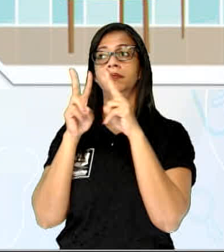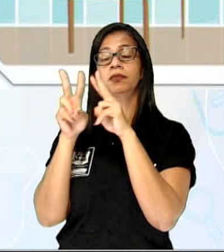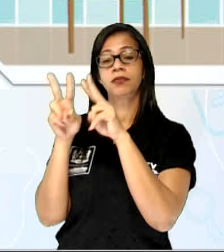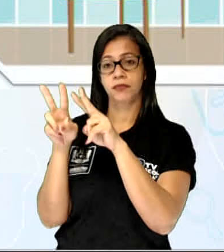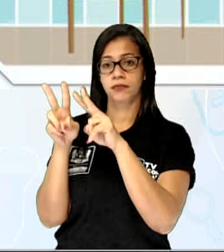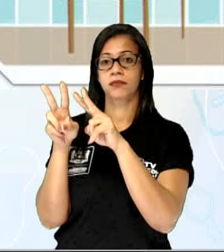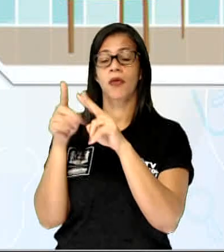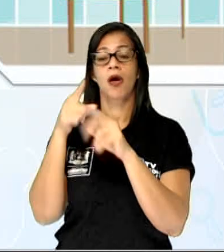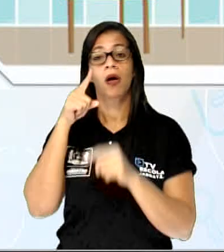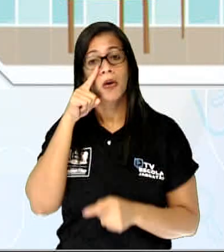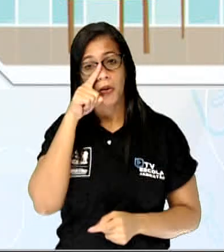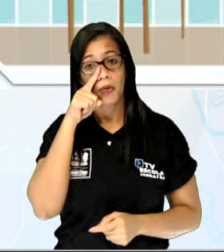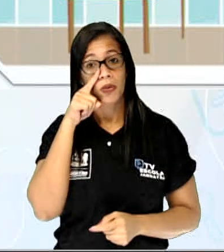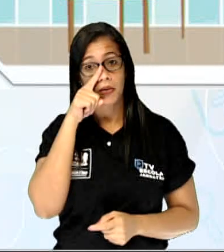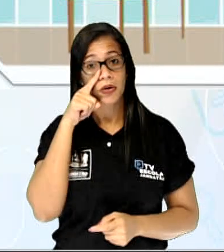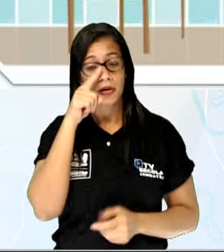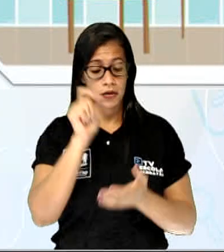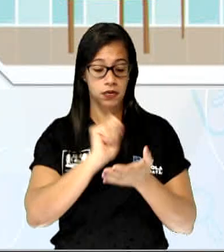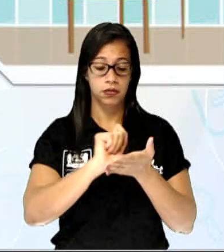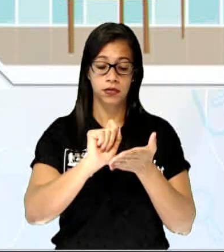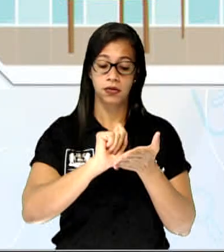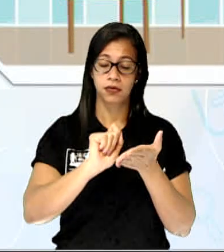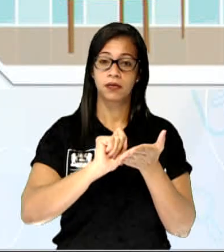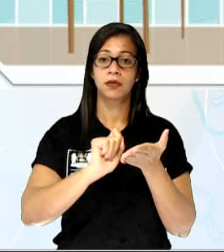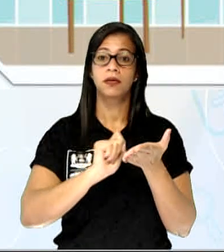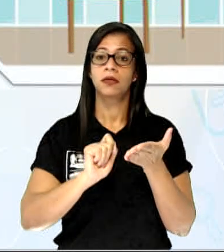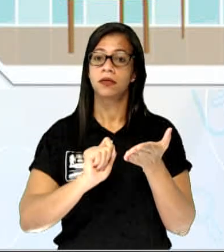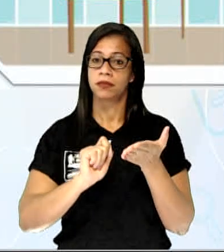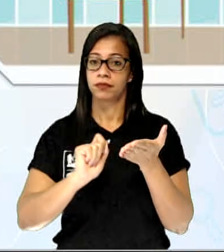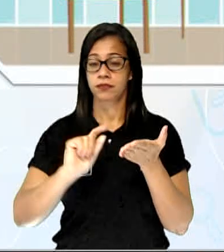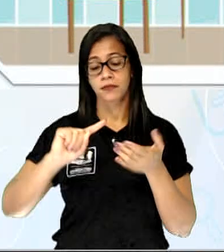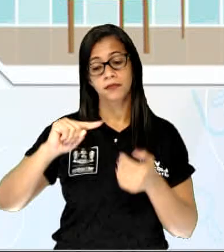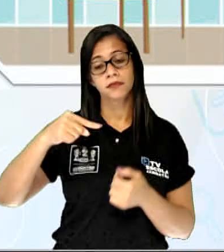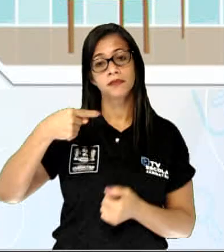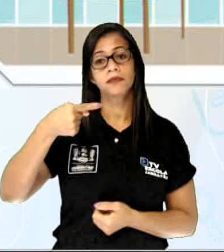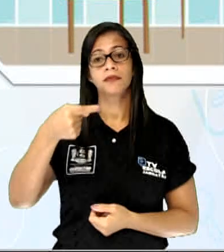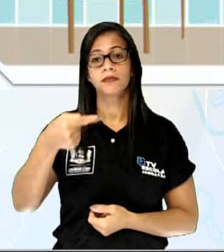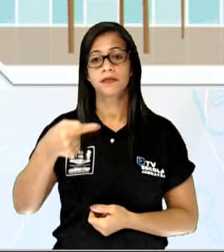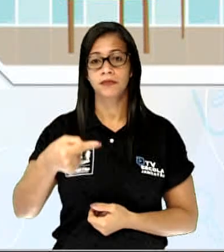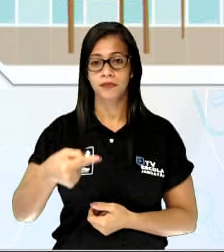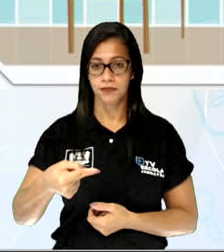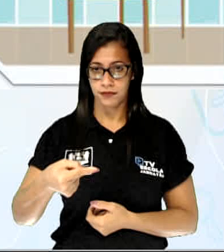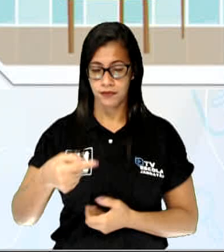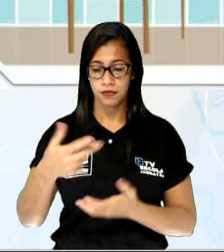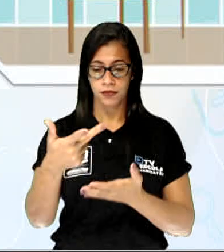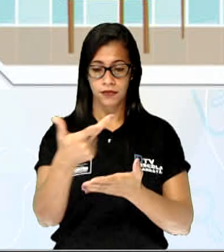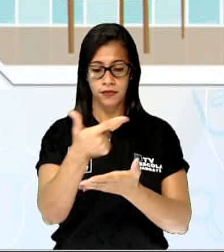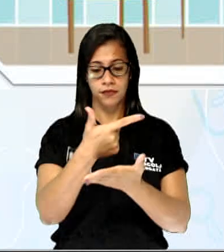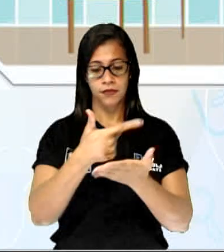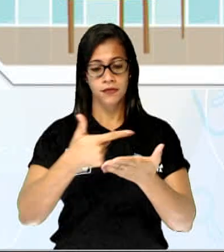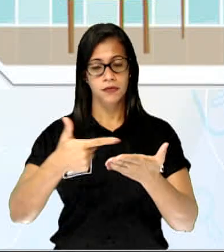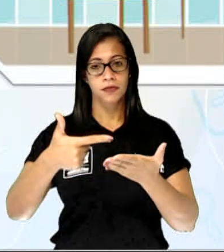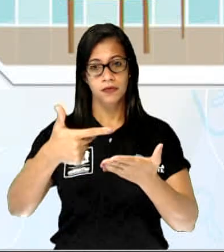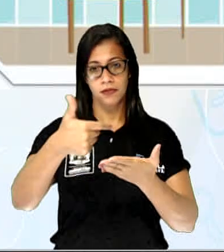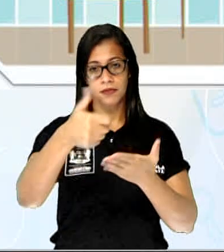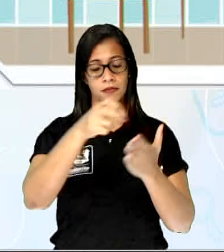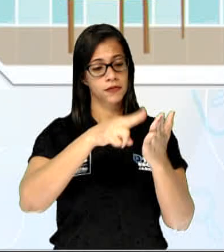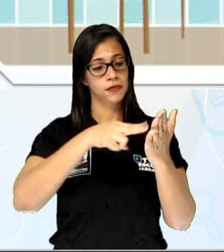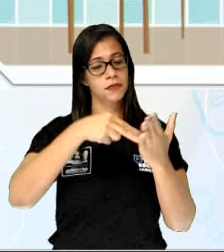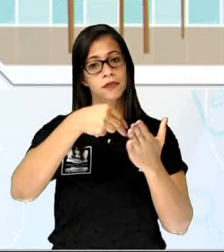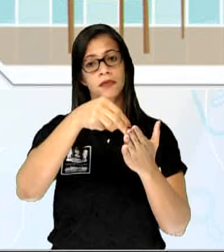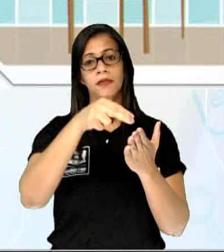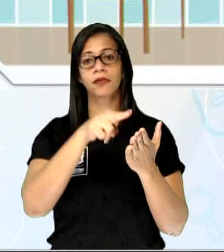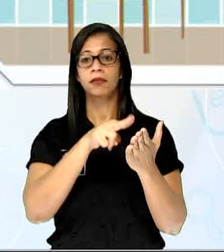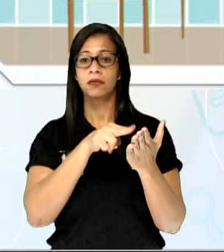e vai ali, ó, escrever. Logo após, desenhe e pinte uma cena